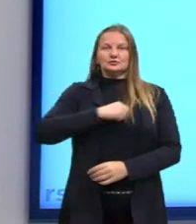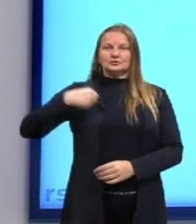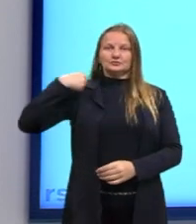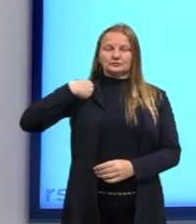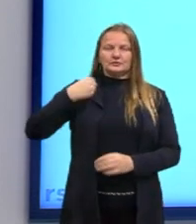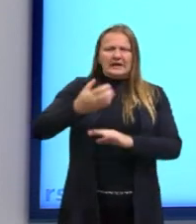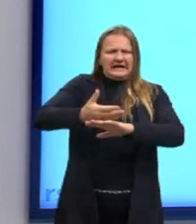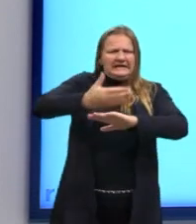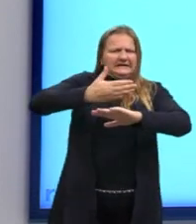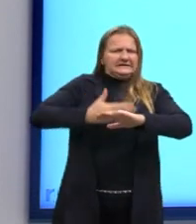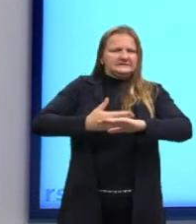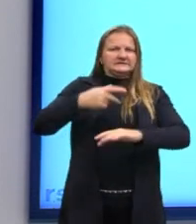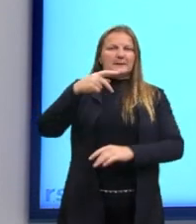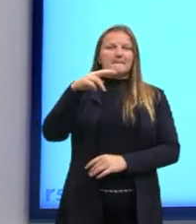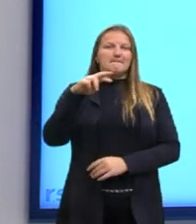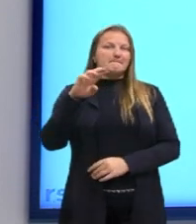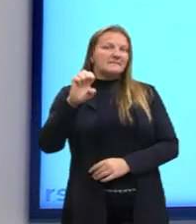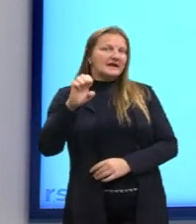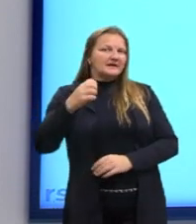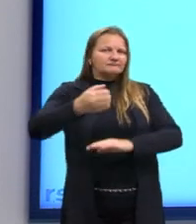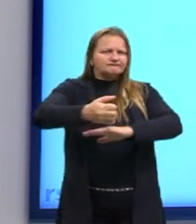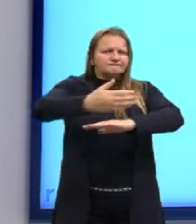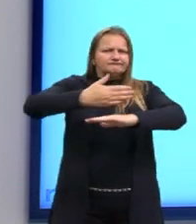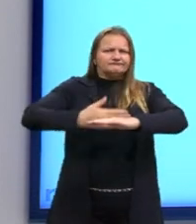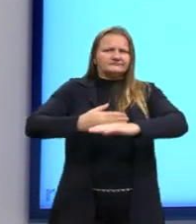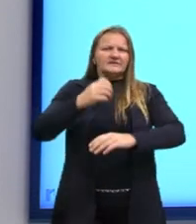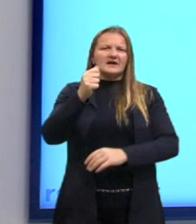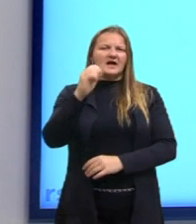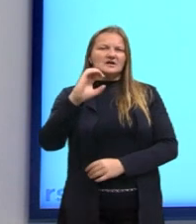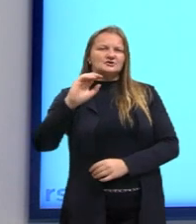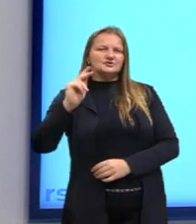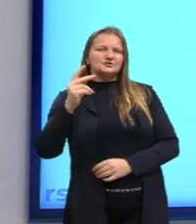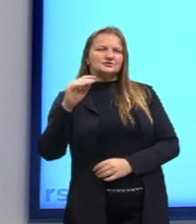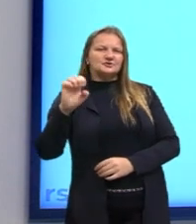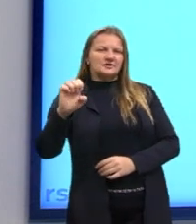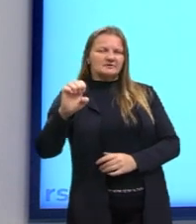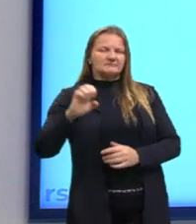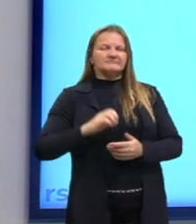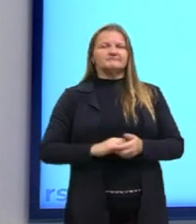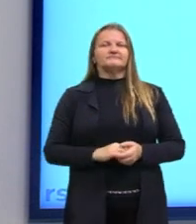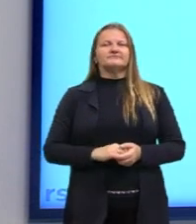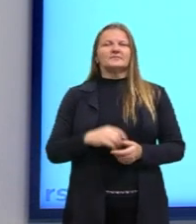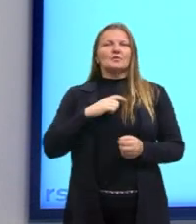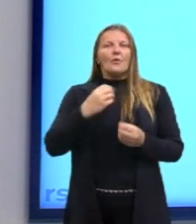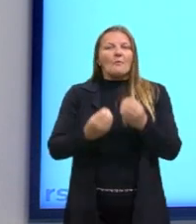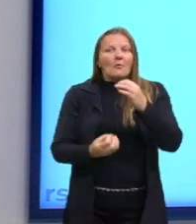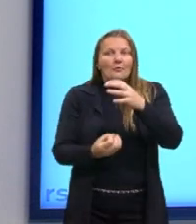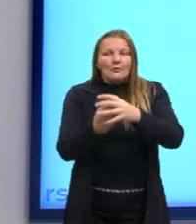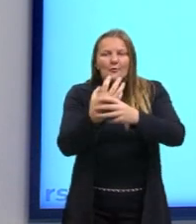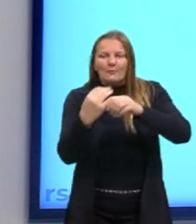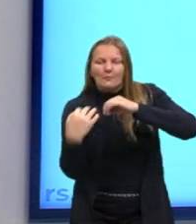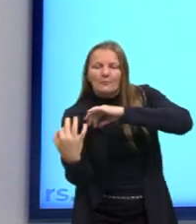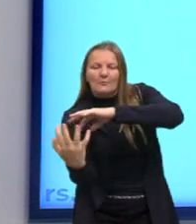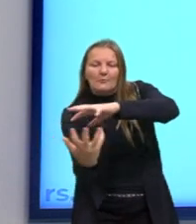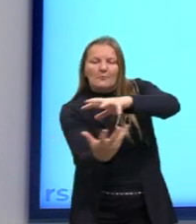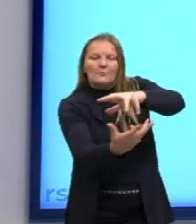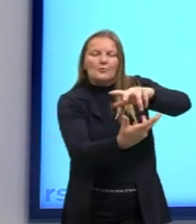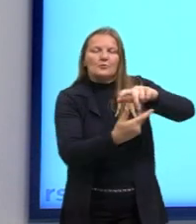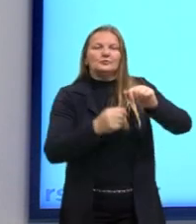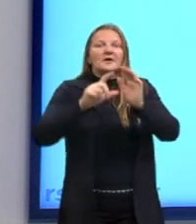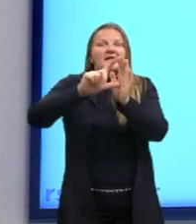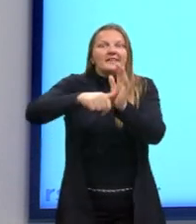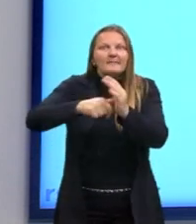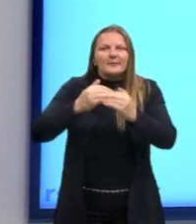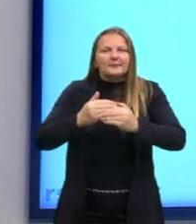descoberta lá das, da, o axé, né? Dos pré-socráticos, como a origem do mundo. Depois, o Aristóteles tem um avanço